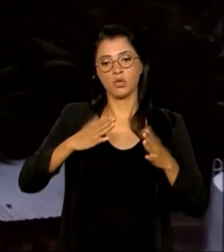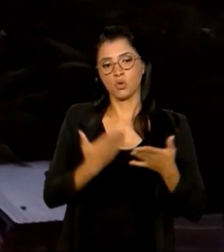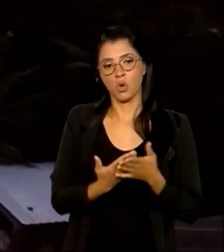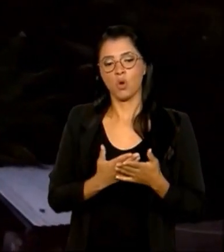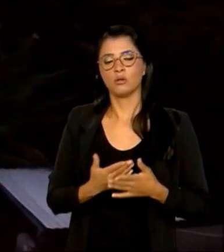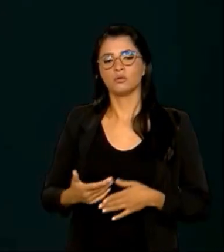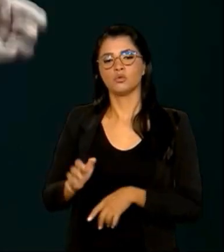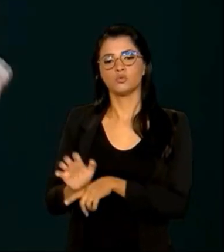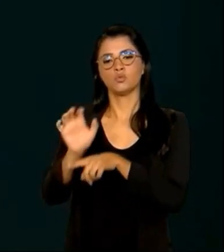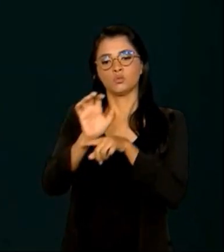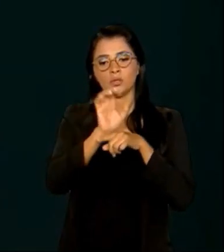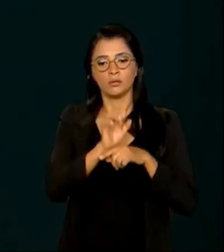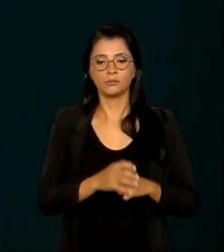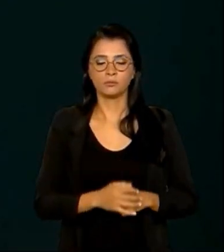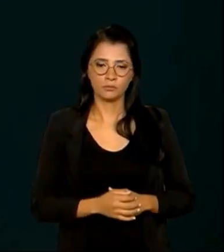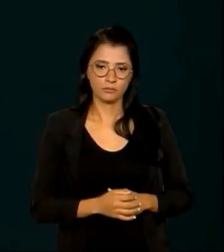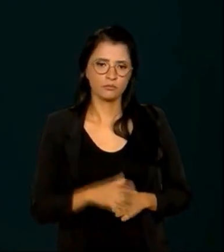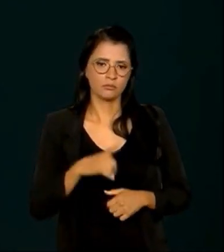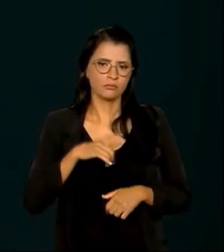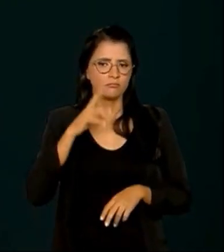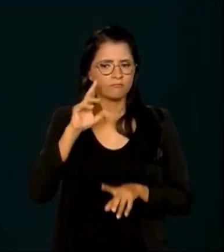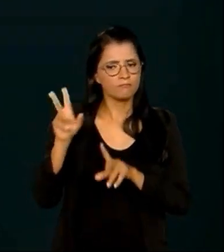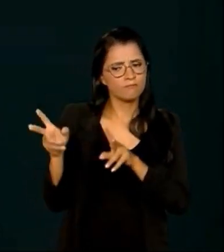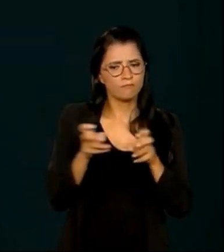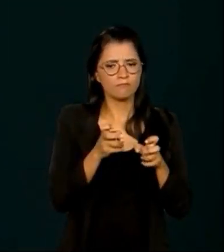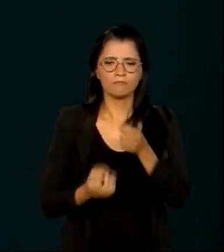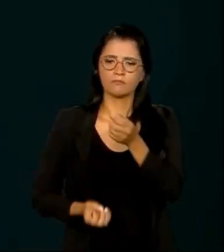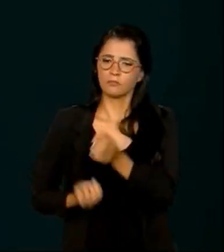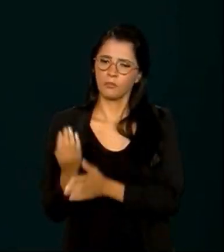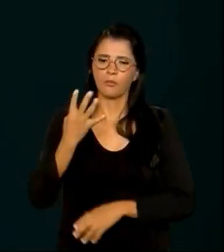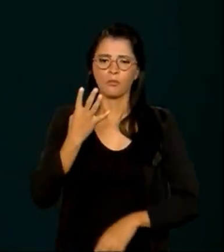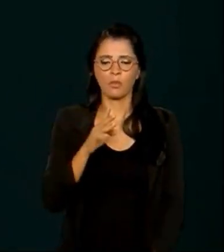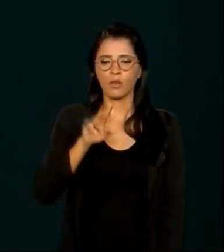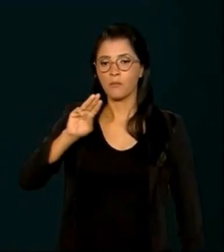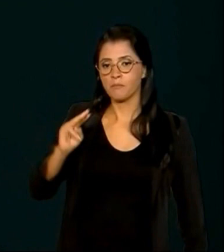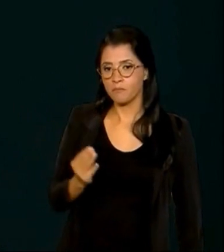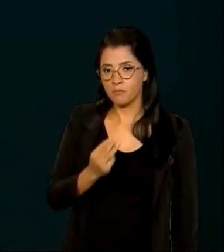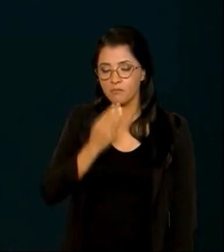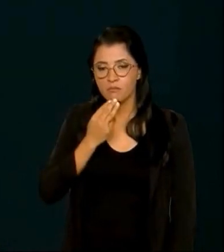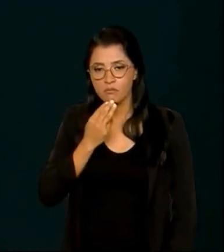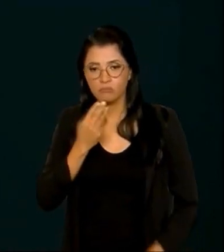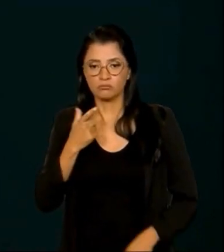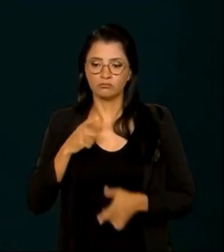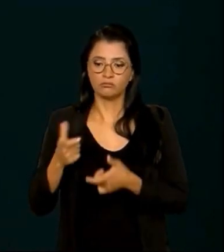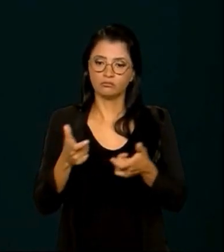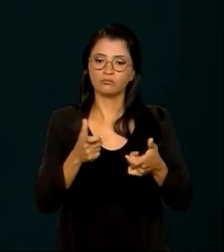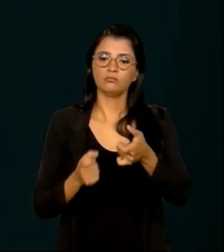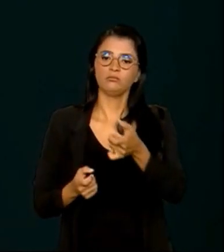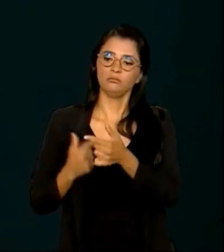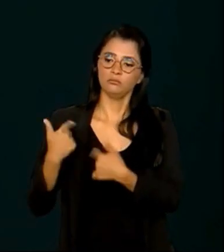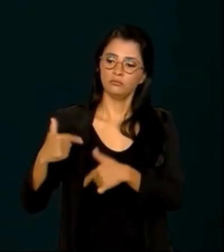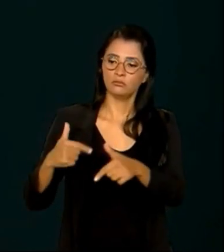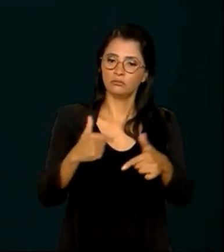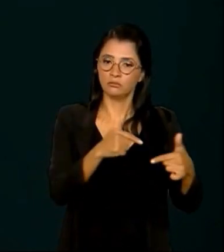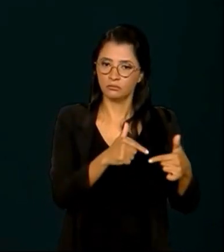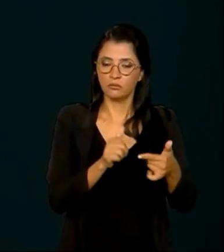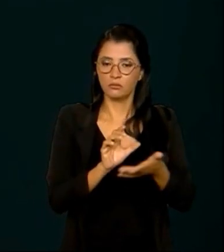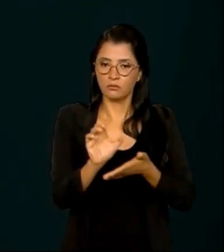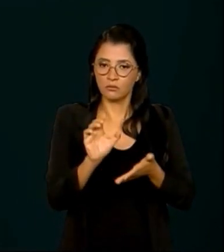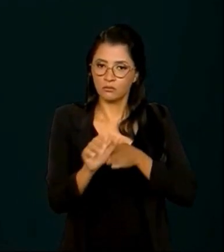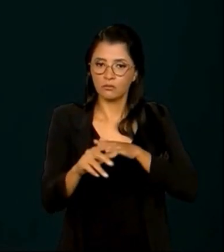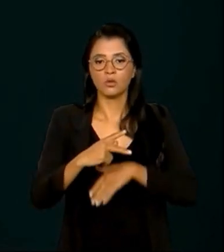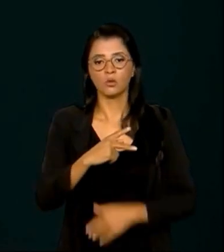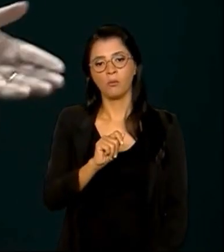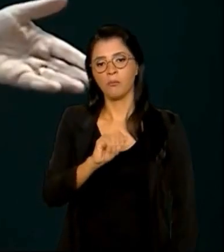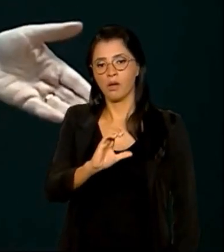em todo o Estado. Há uma previsão de criação de 4 milhões de postos de trabalho com esses empreendimentos